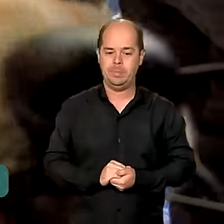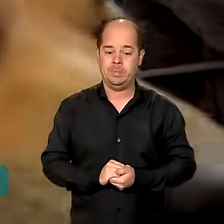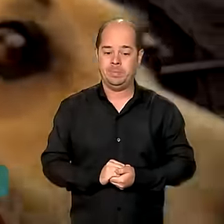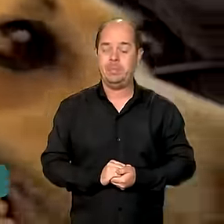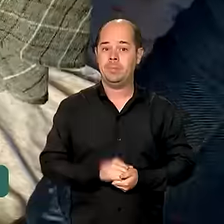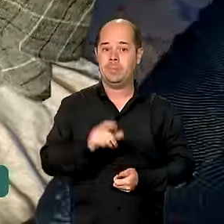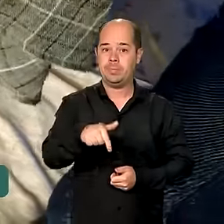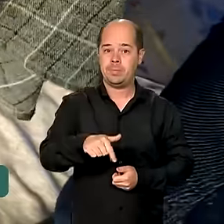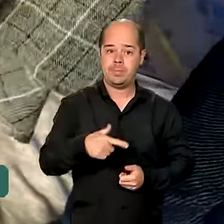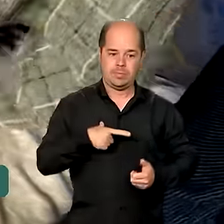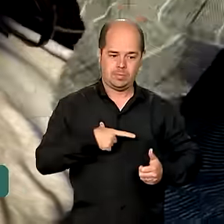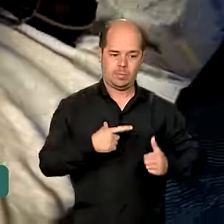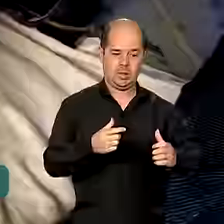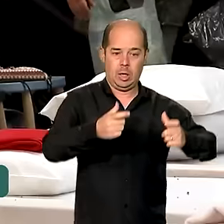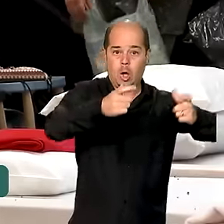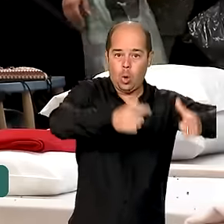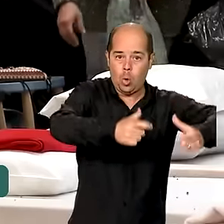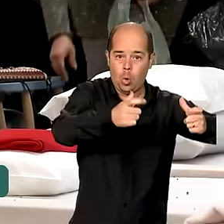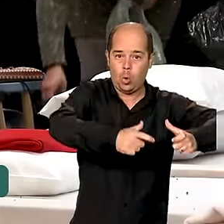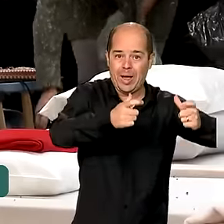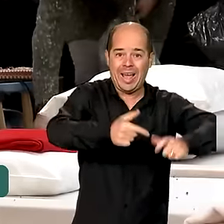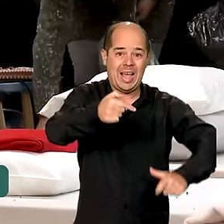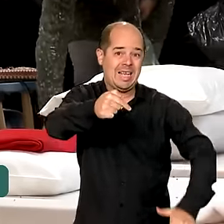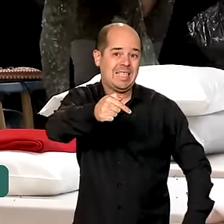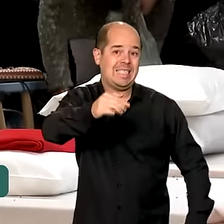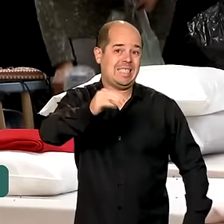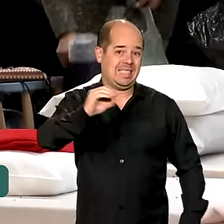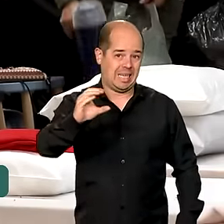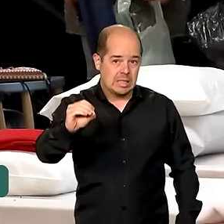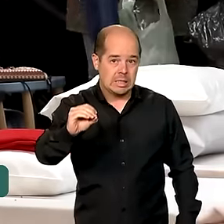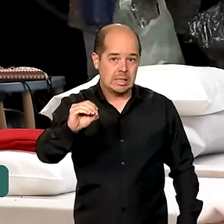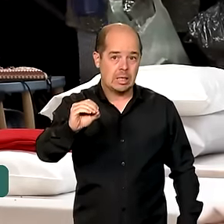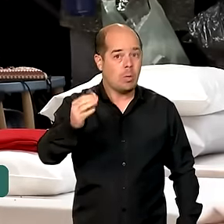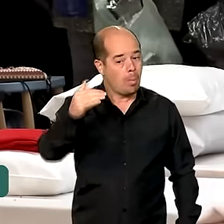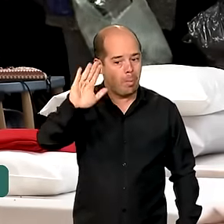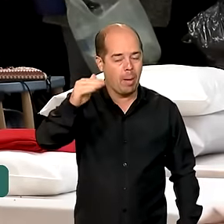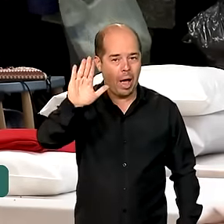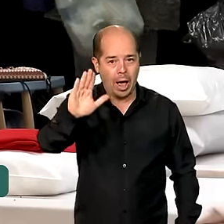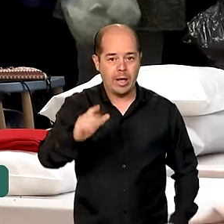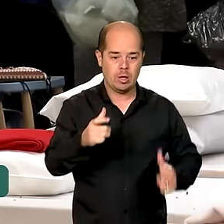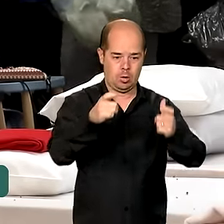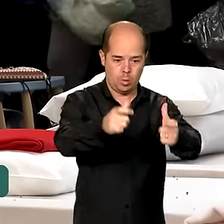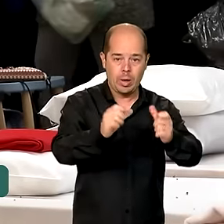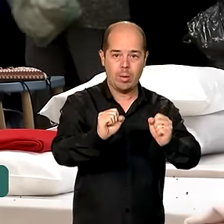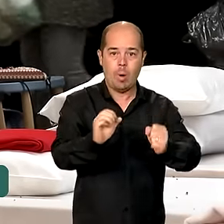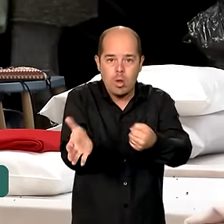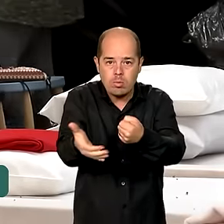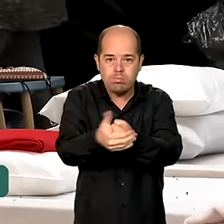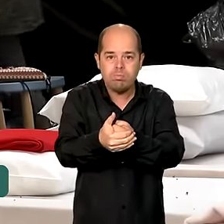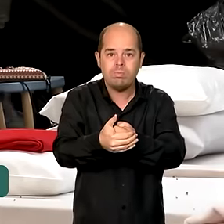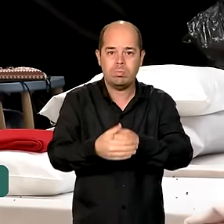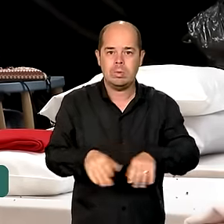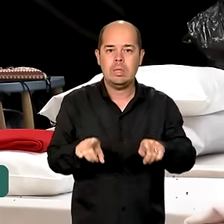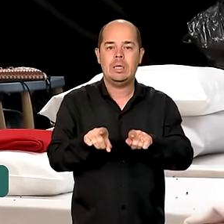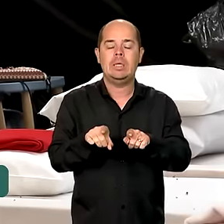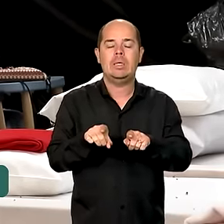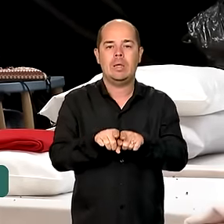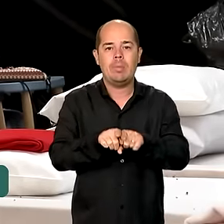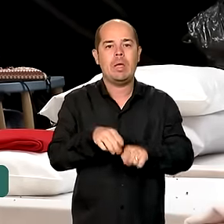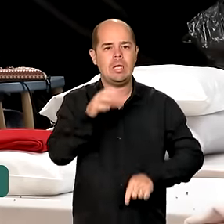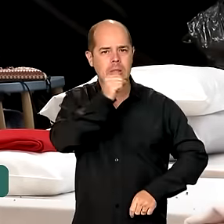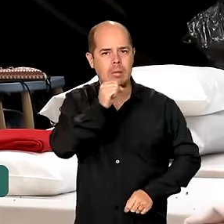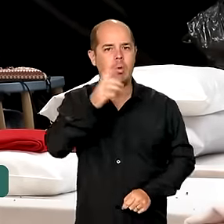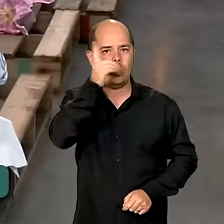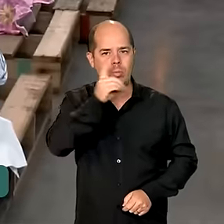já passa de 700. Neste final de semana, outros três espaços exclusivos para mulheres, como o